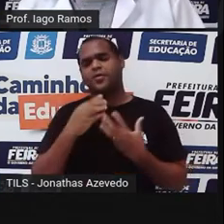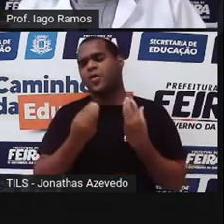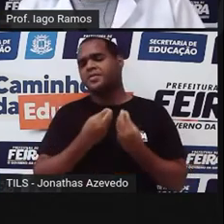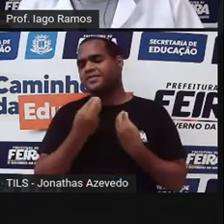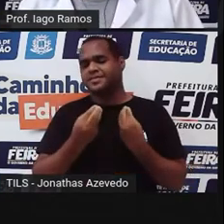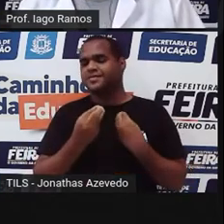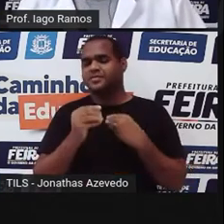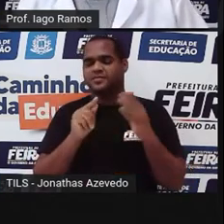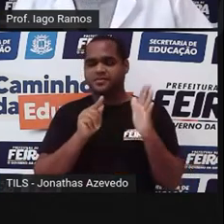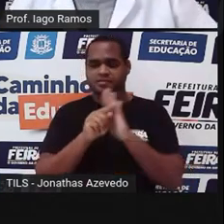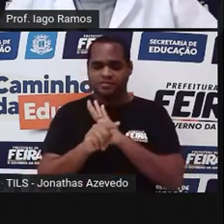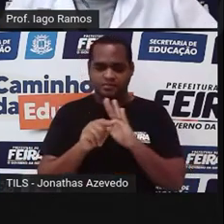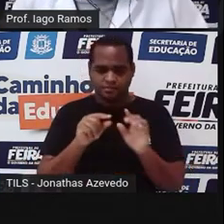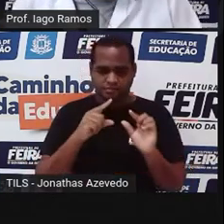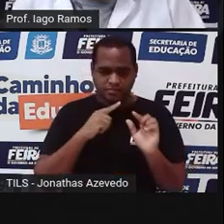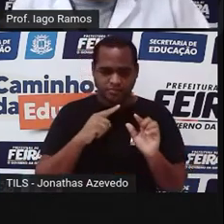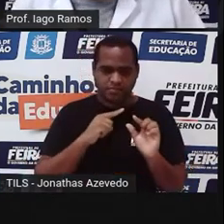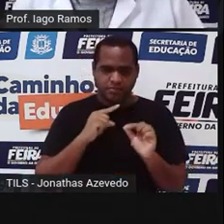quizinho rápido,